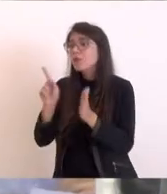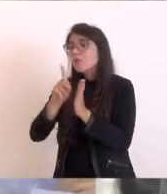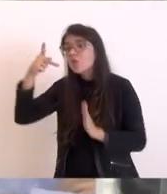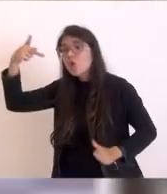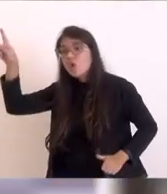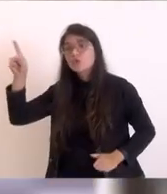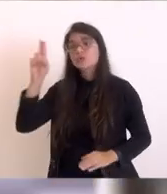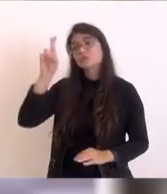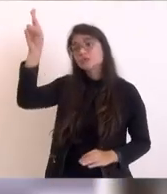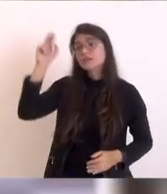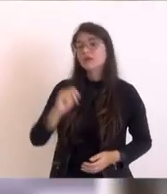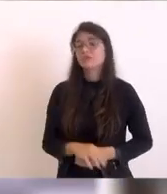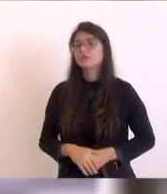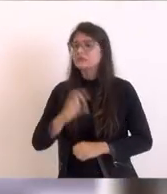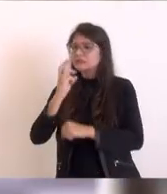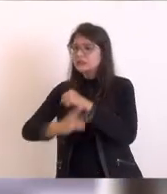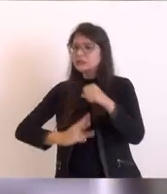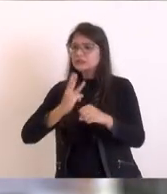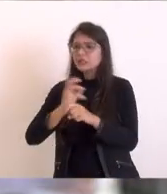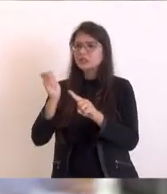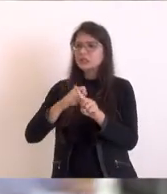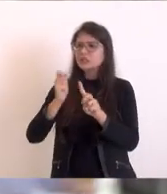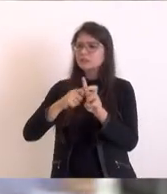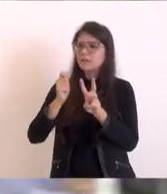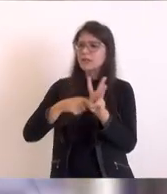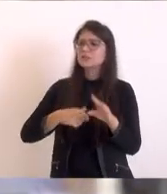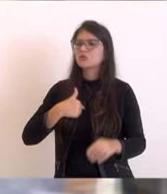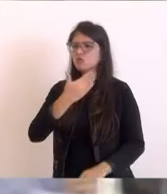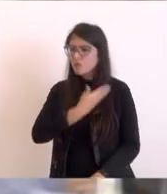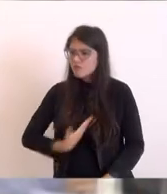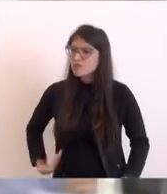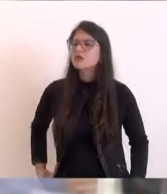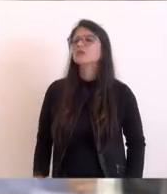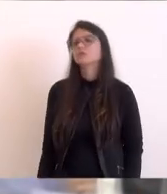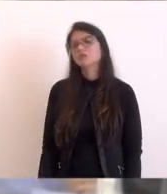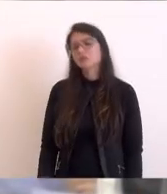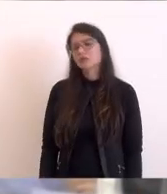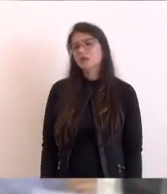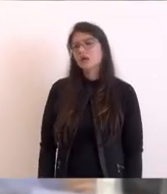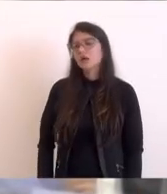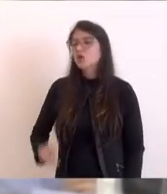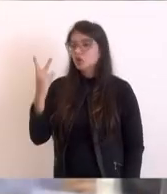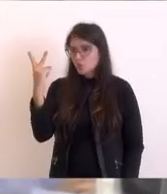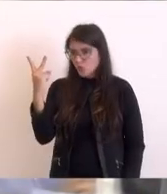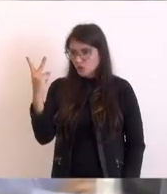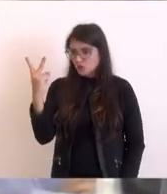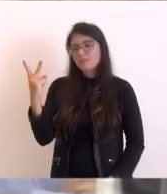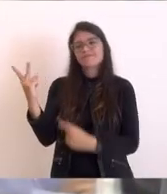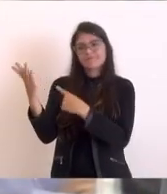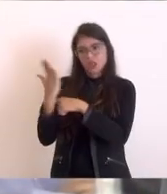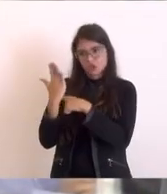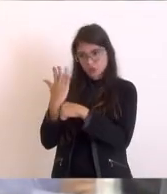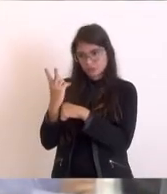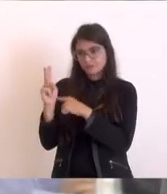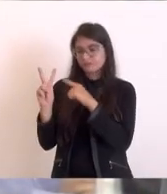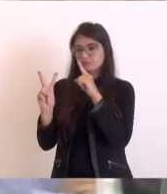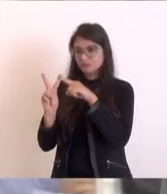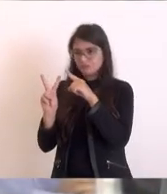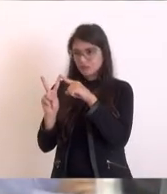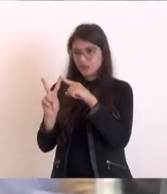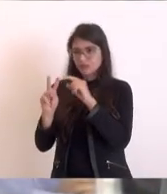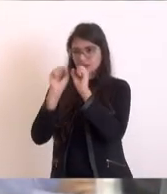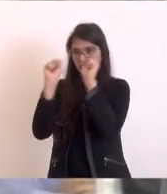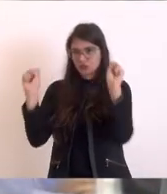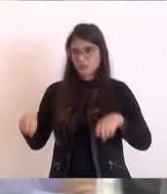nesses três anos, três meses de governo, são duas pessoas que somaram muito para a Rida Azosta. Uma foi o Sistema S.